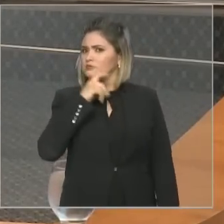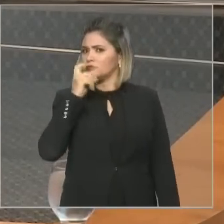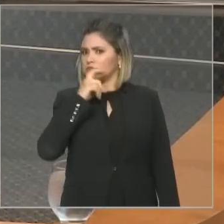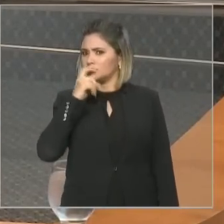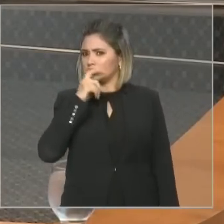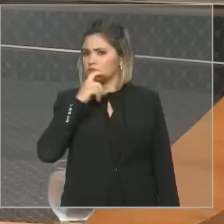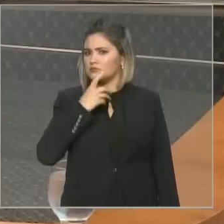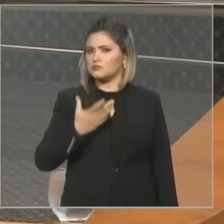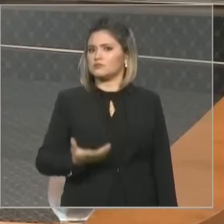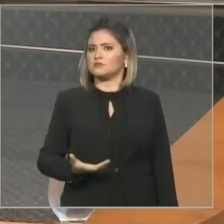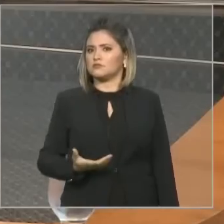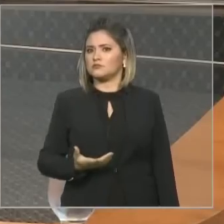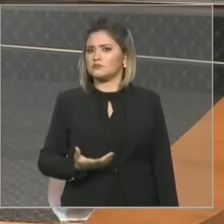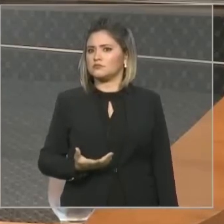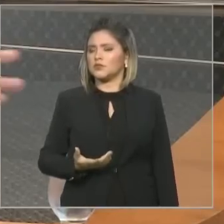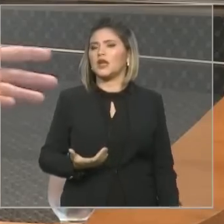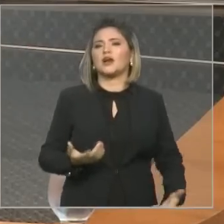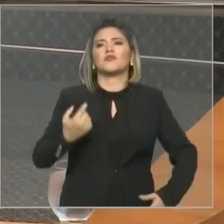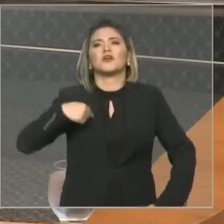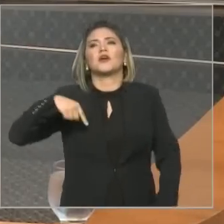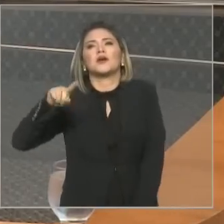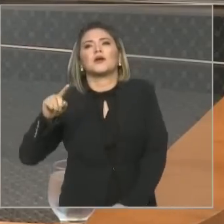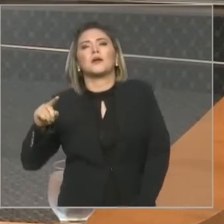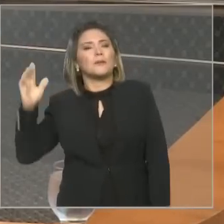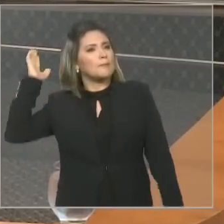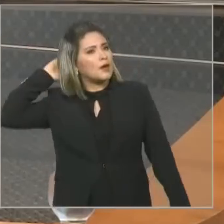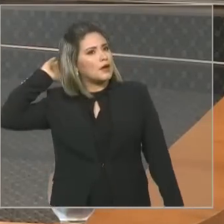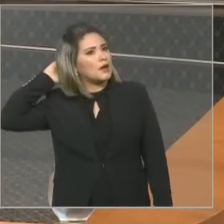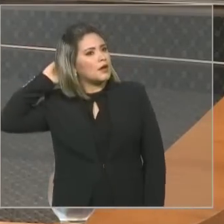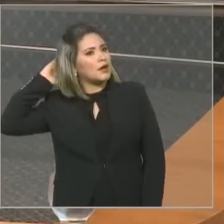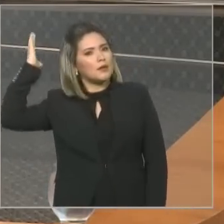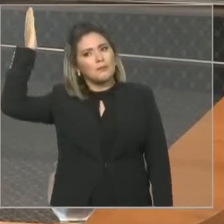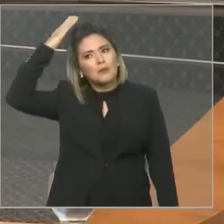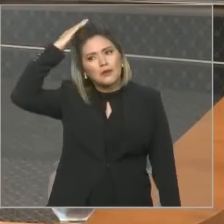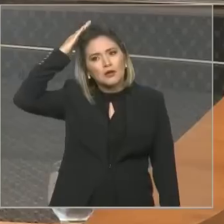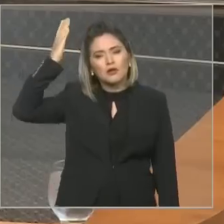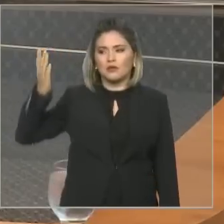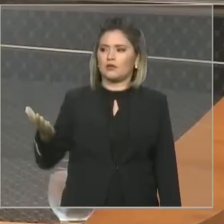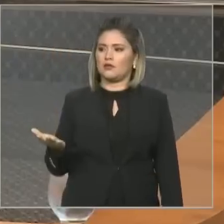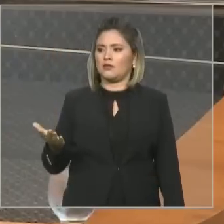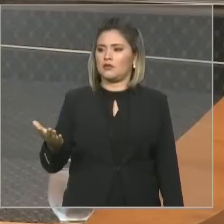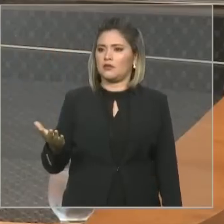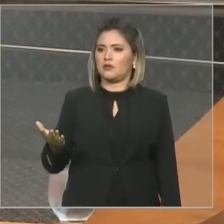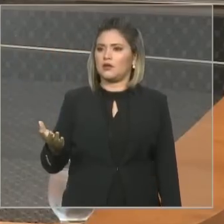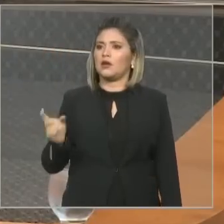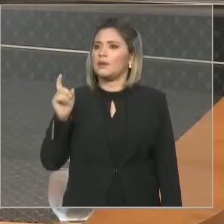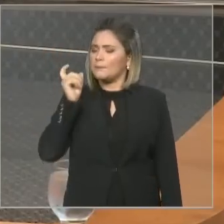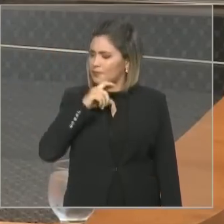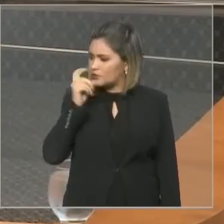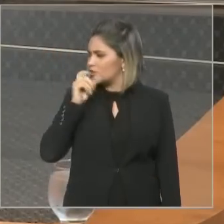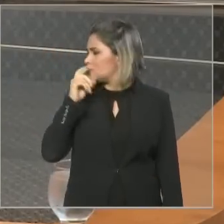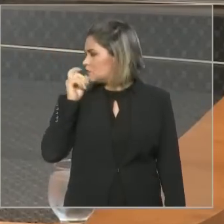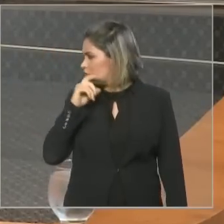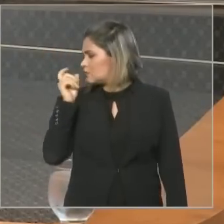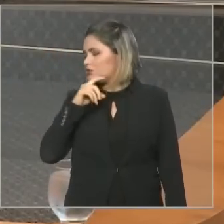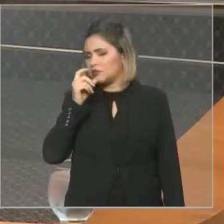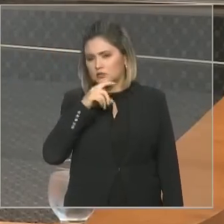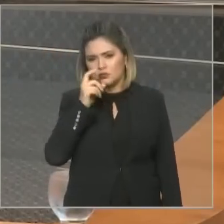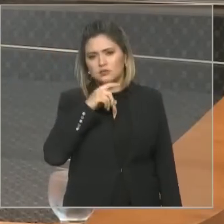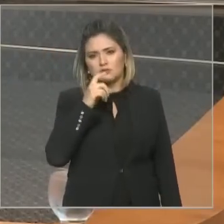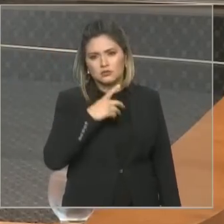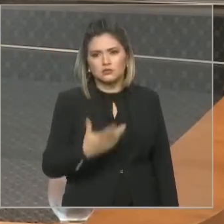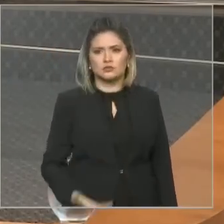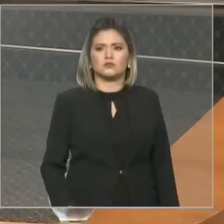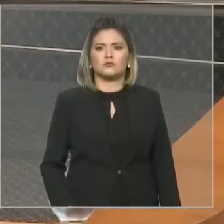Você é que estava fazendo palestra no Paraná, no Pará. Você me diz, como é que você diz que está aqui? Quer dizer, é mentira, mentira. E eu vou perguntar